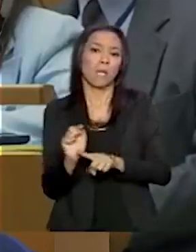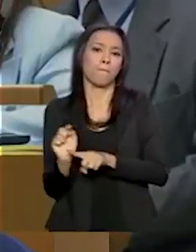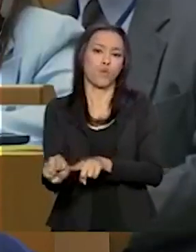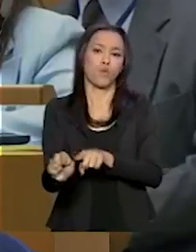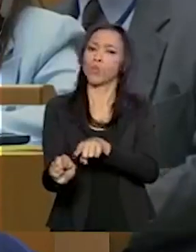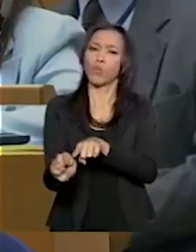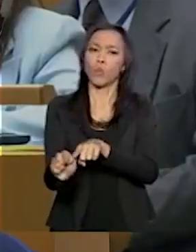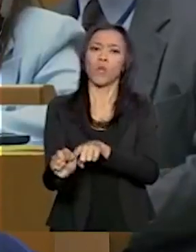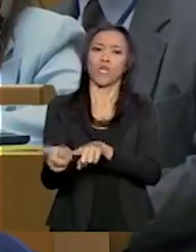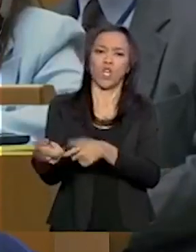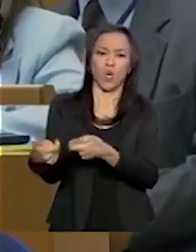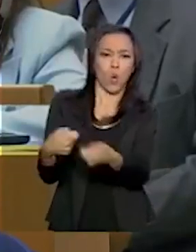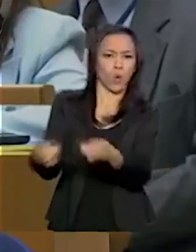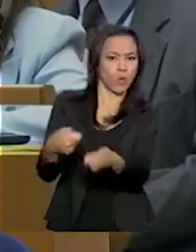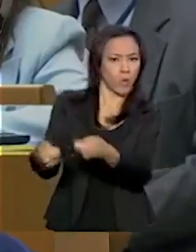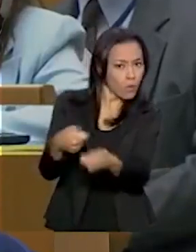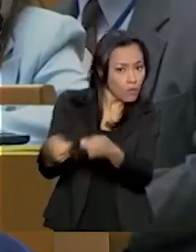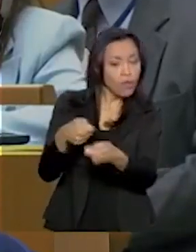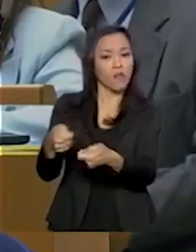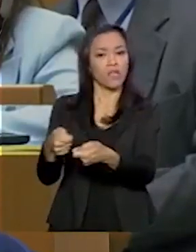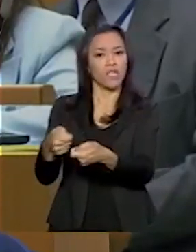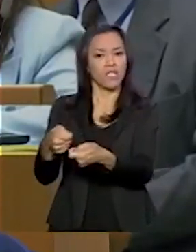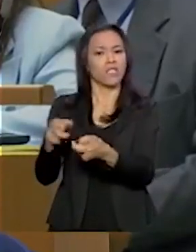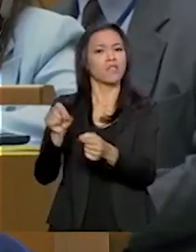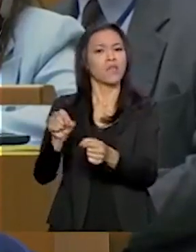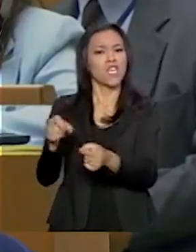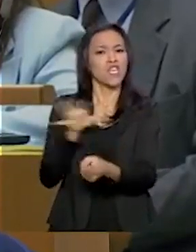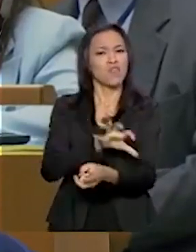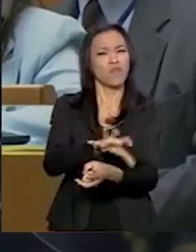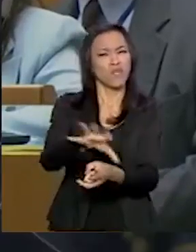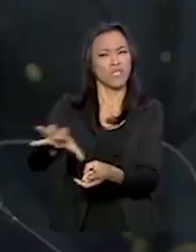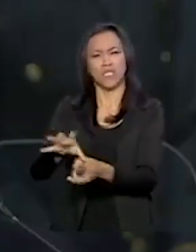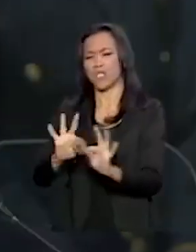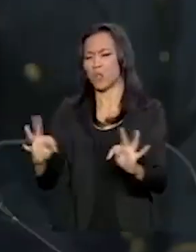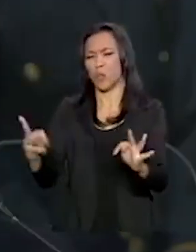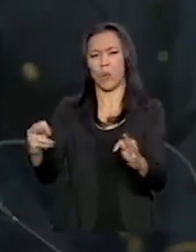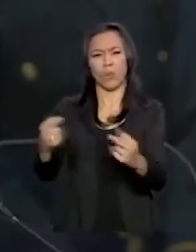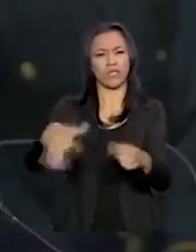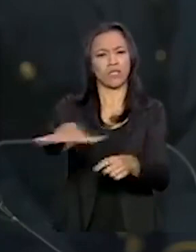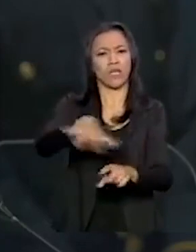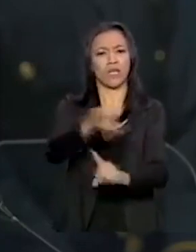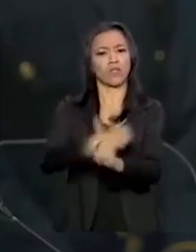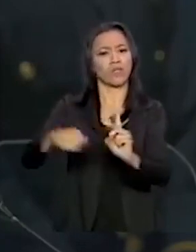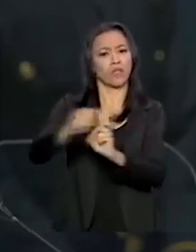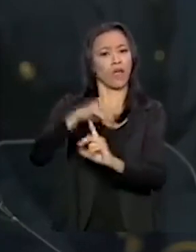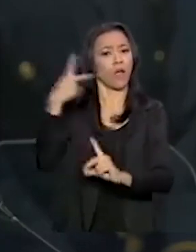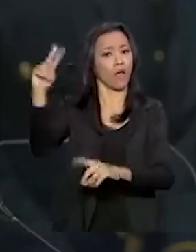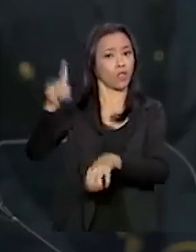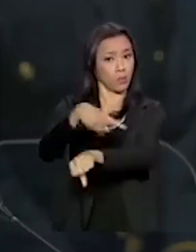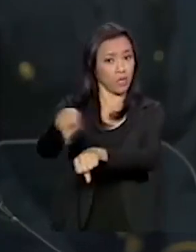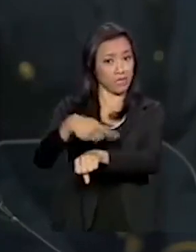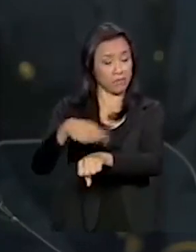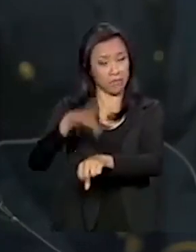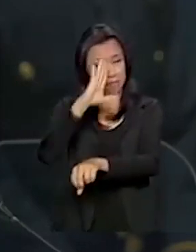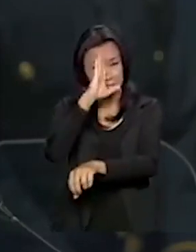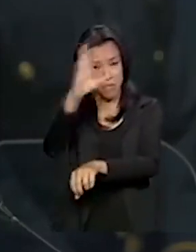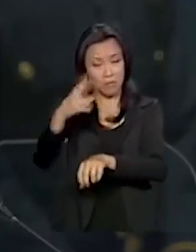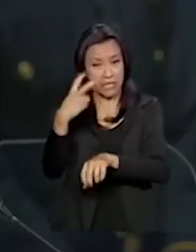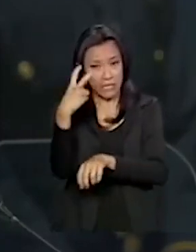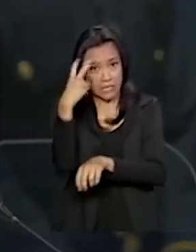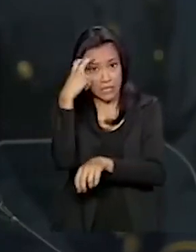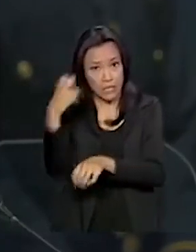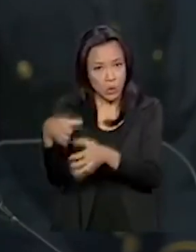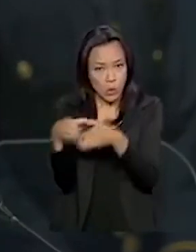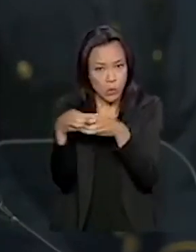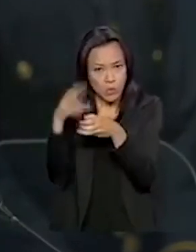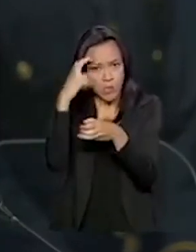controlam e interferem em todas as áreas da sociedade local, principalmente na inteligência e na